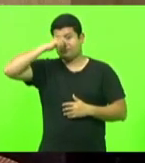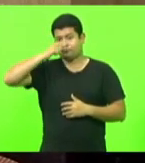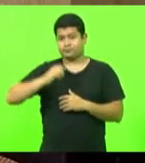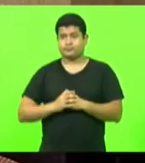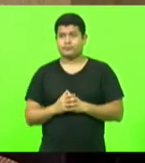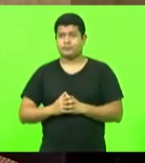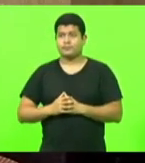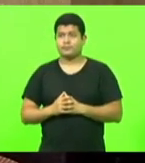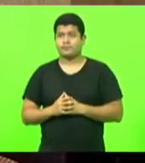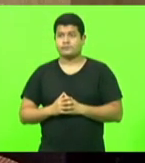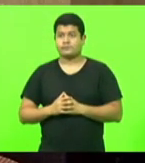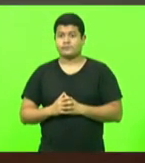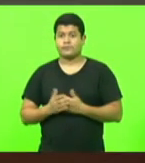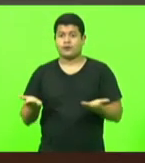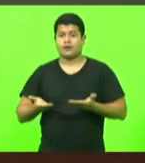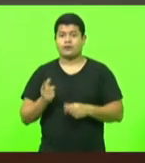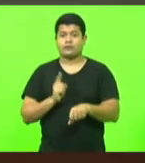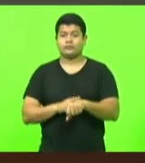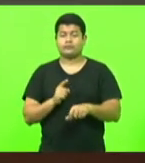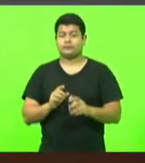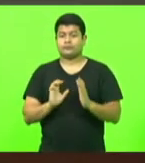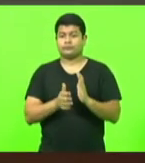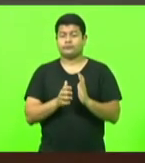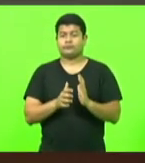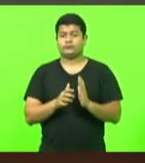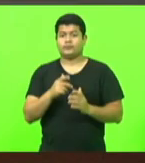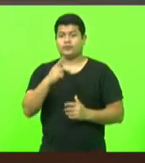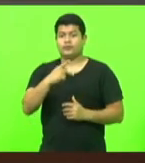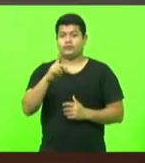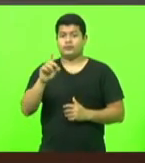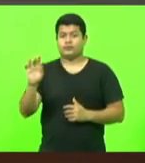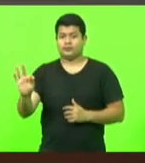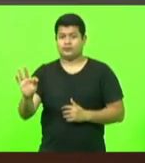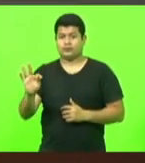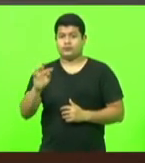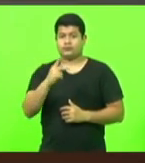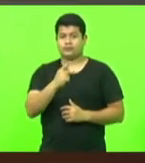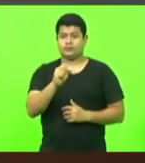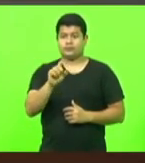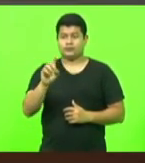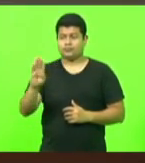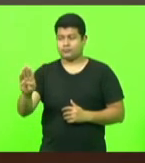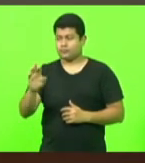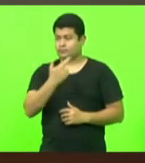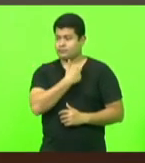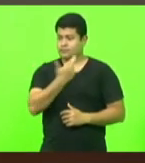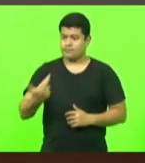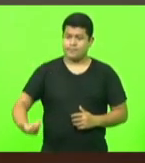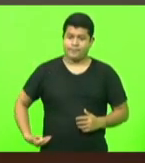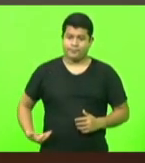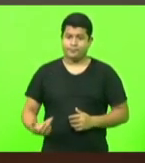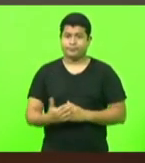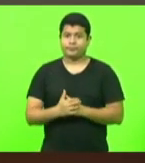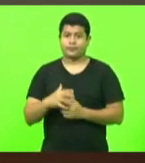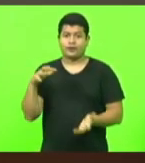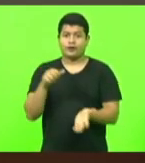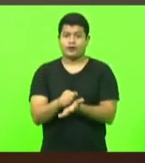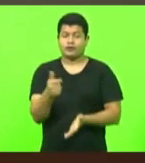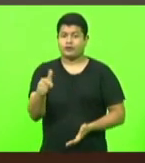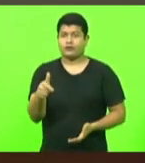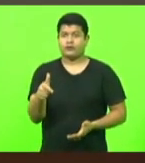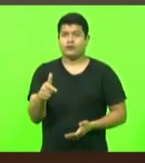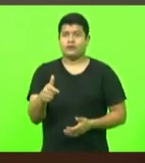O horário agora é o bloco PDT, PSDB, republicano, não havendo oradores